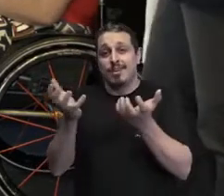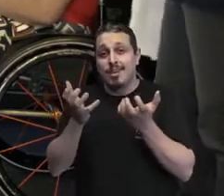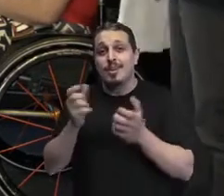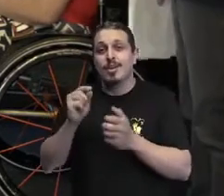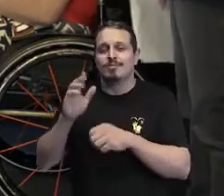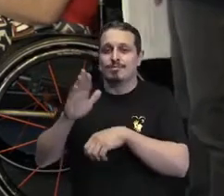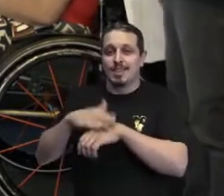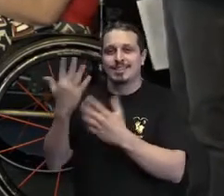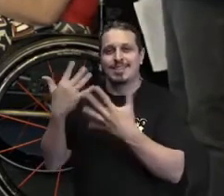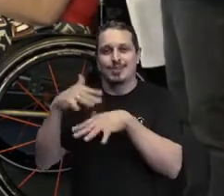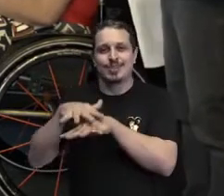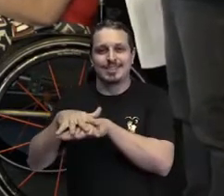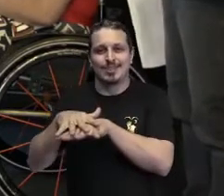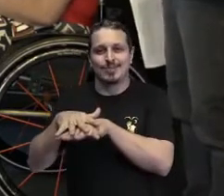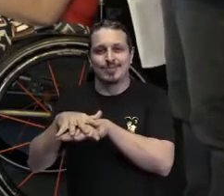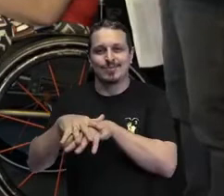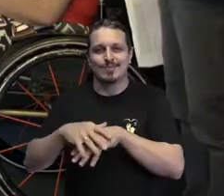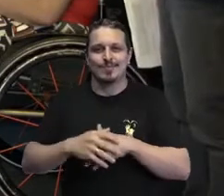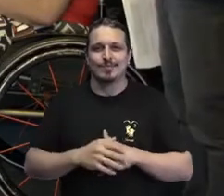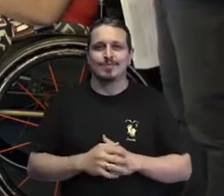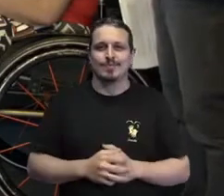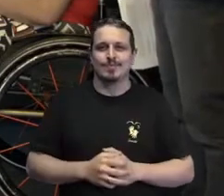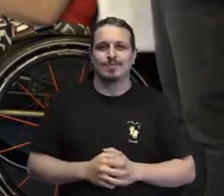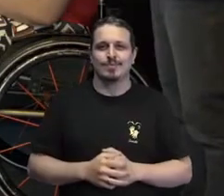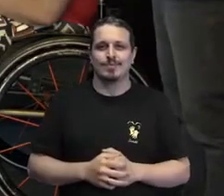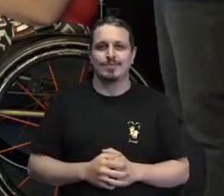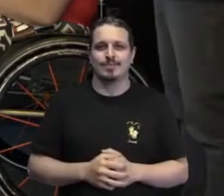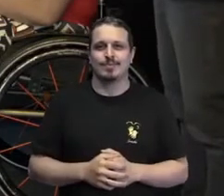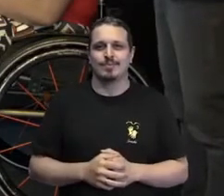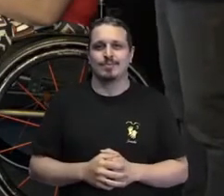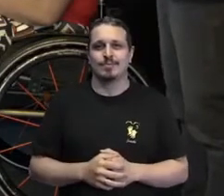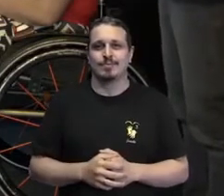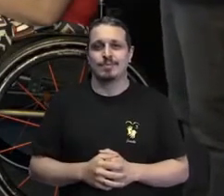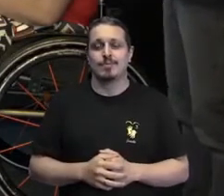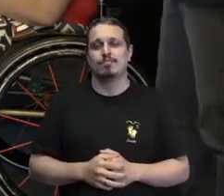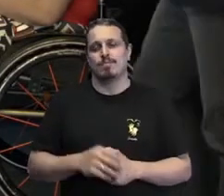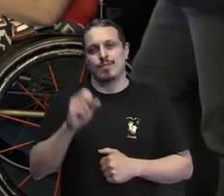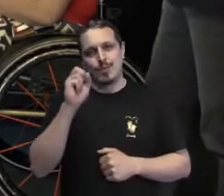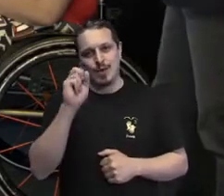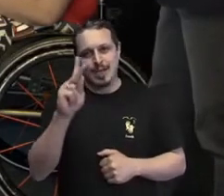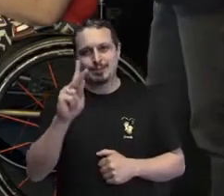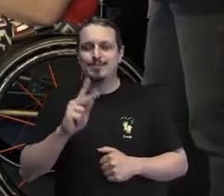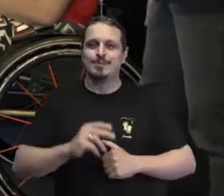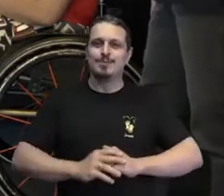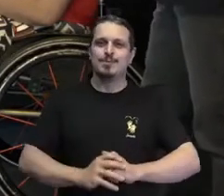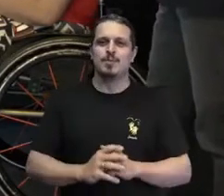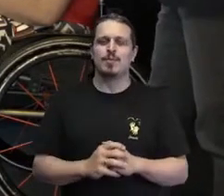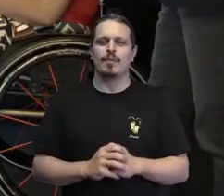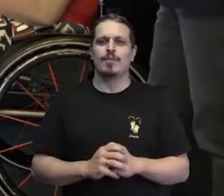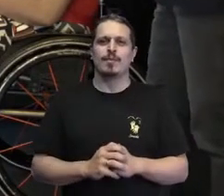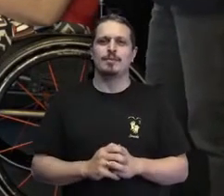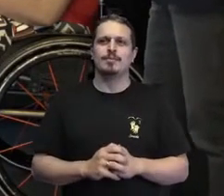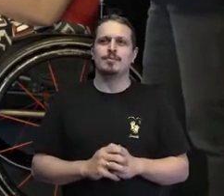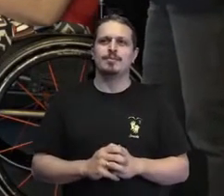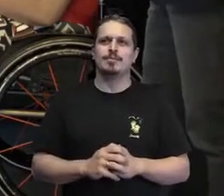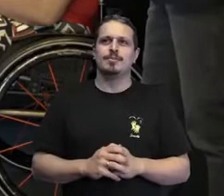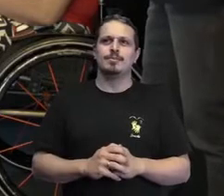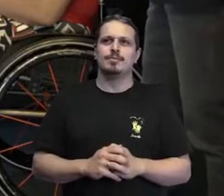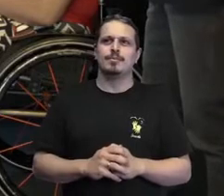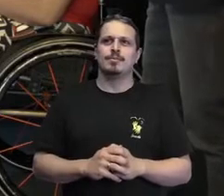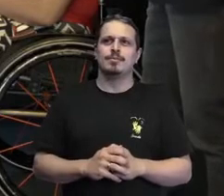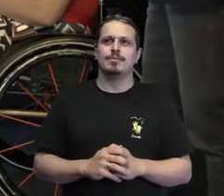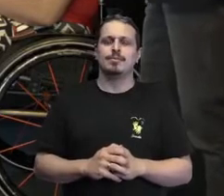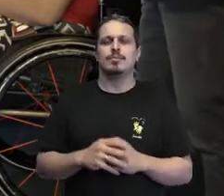Então, um recado para agradecer